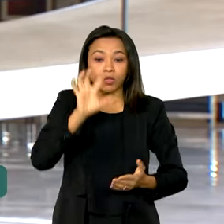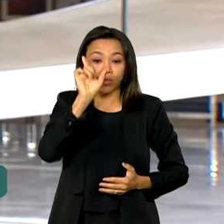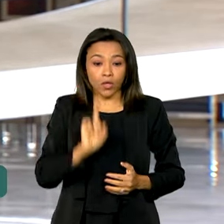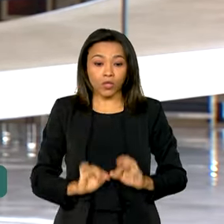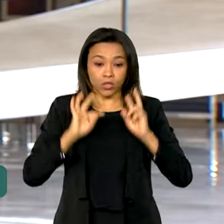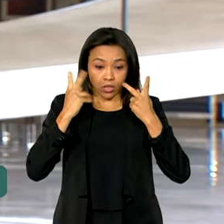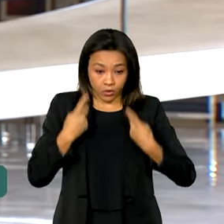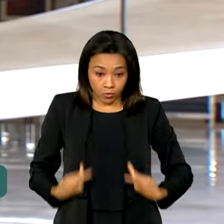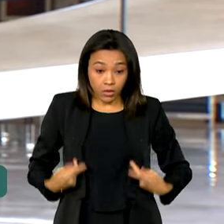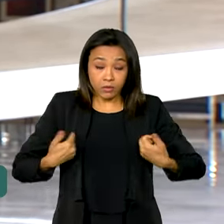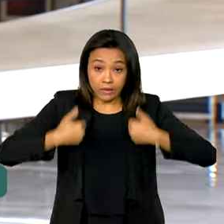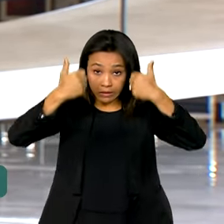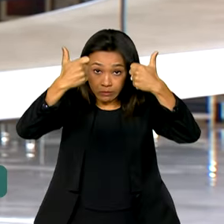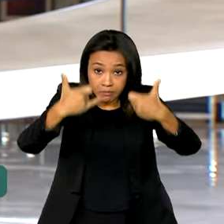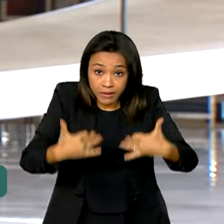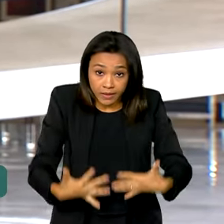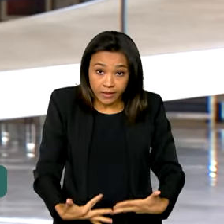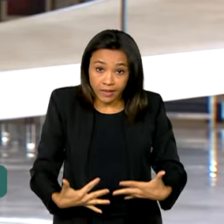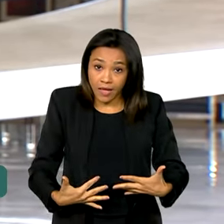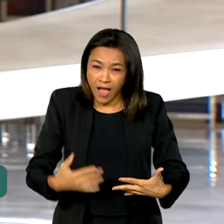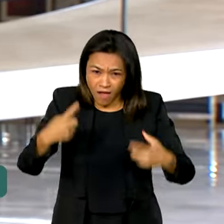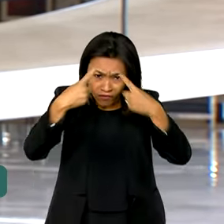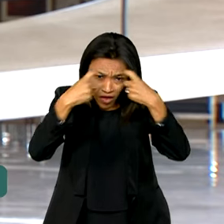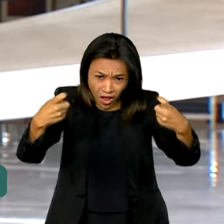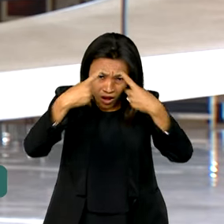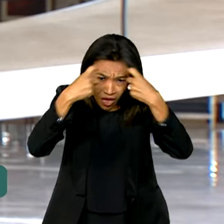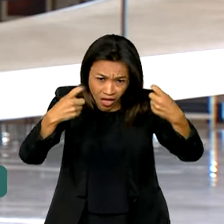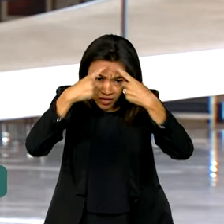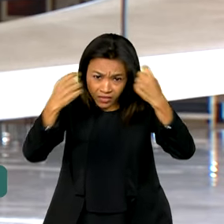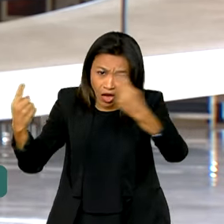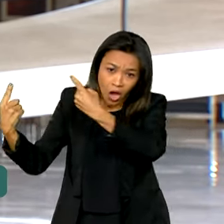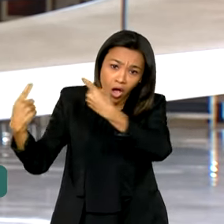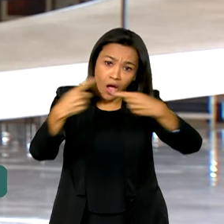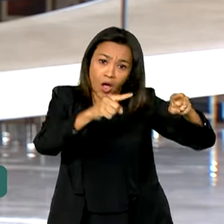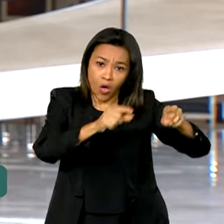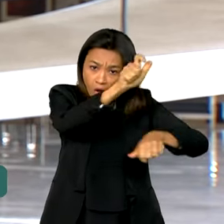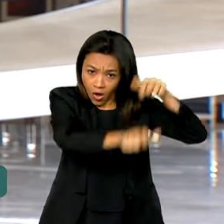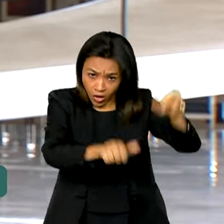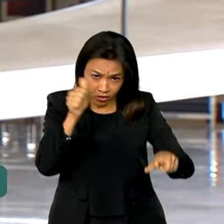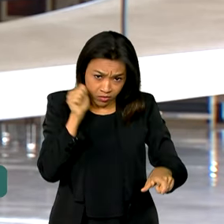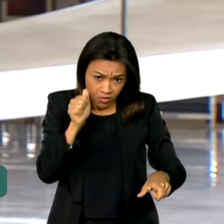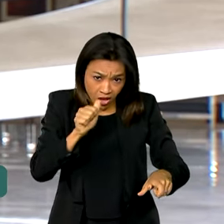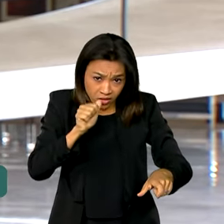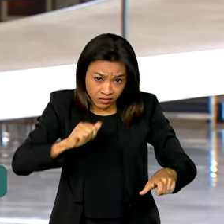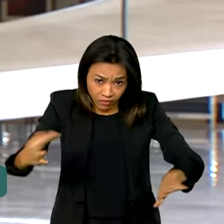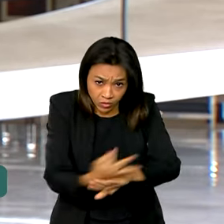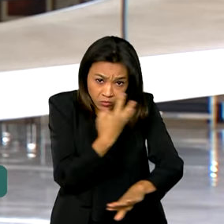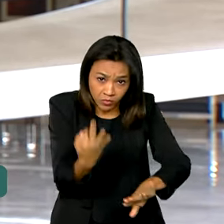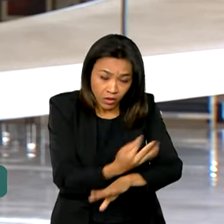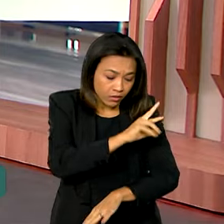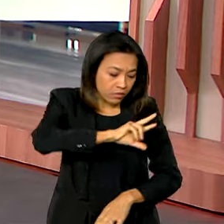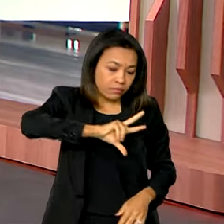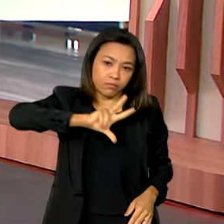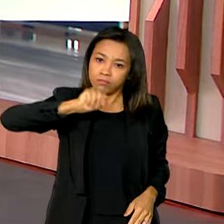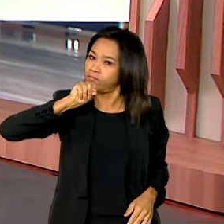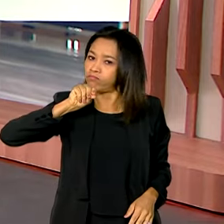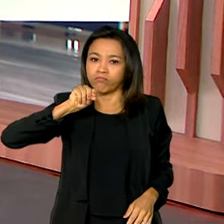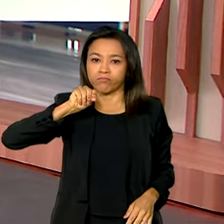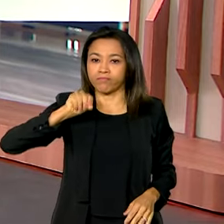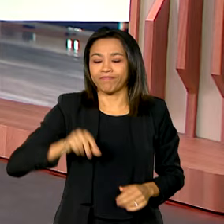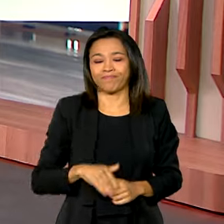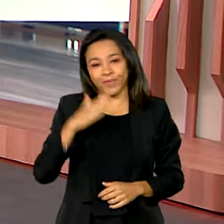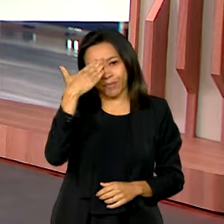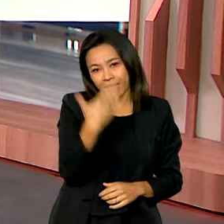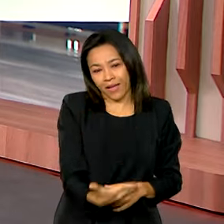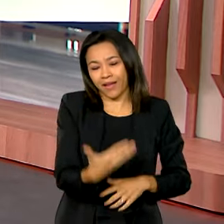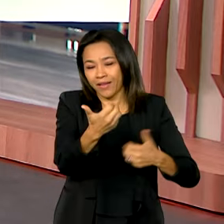reafirma que nenhuma forma de violência contra as mulheres será tolerada. Vanessa? Ok, Jéssica.